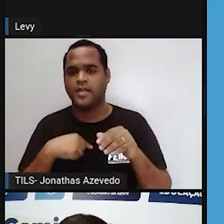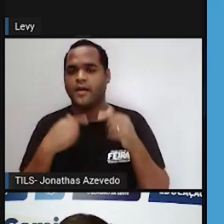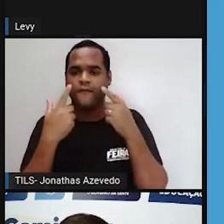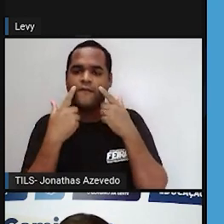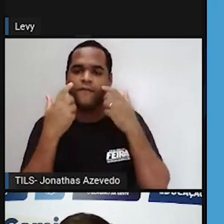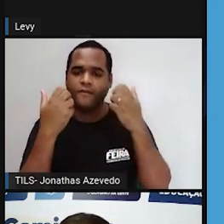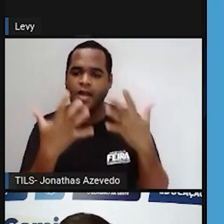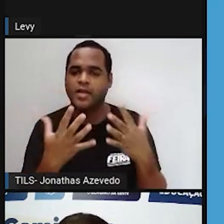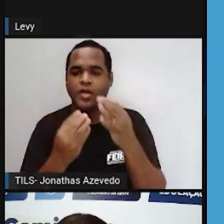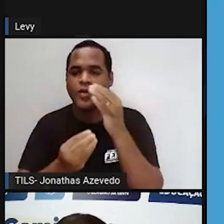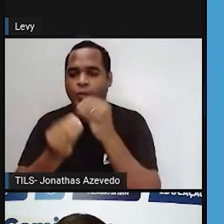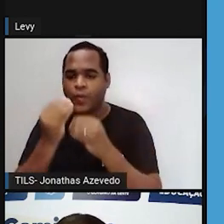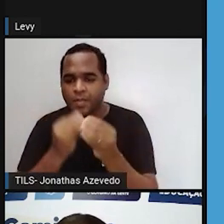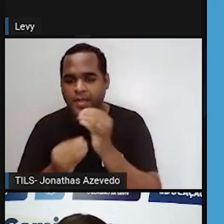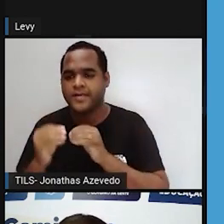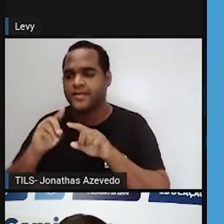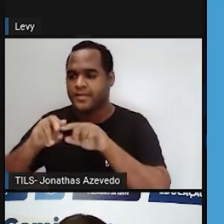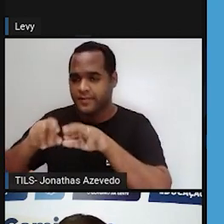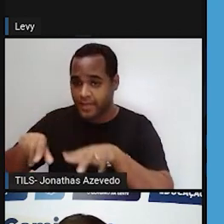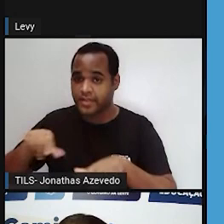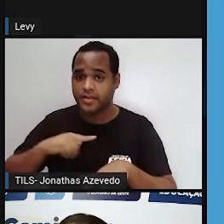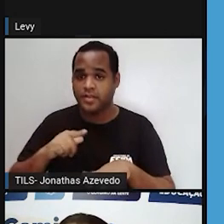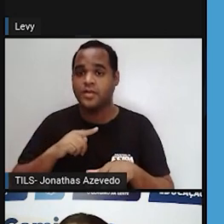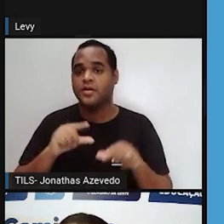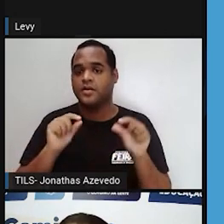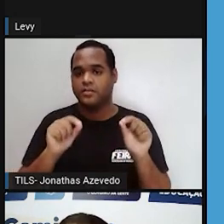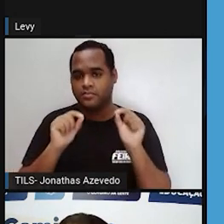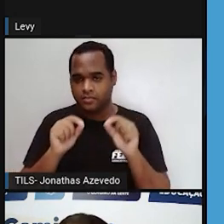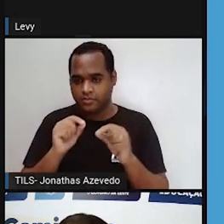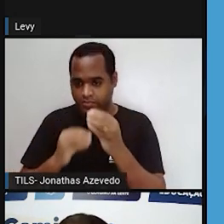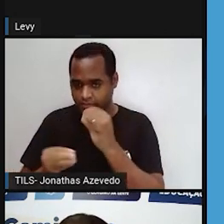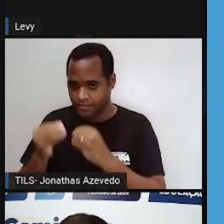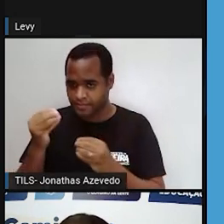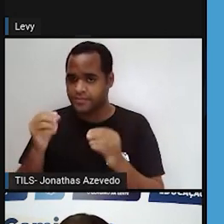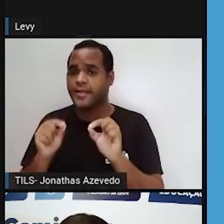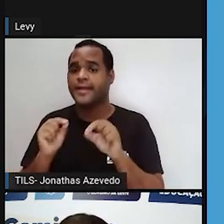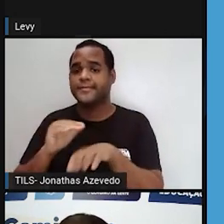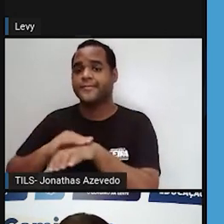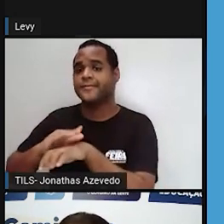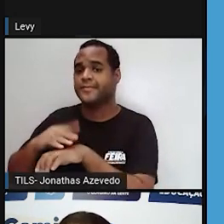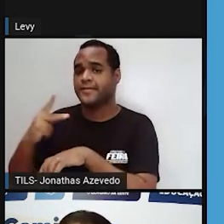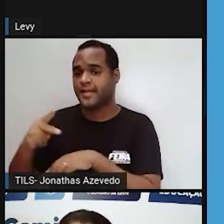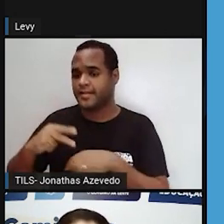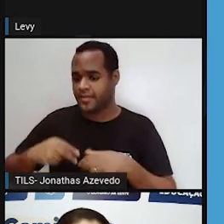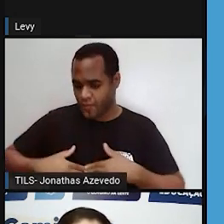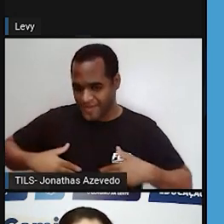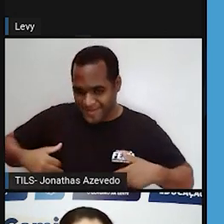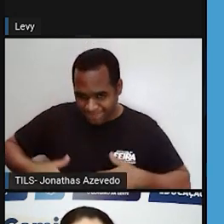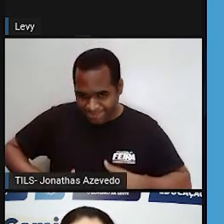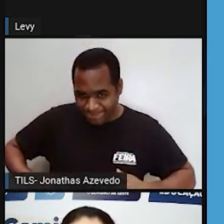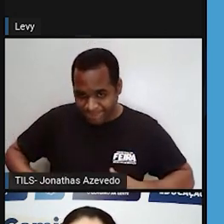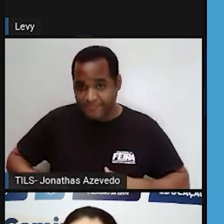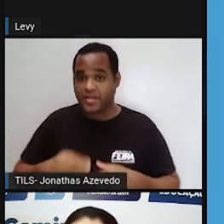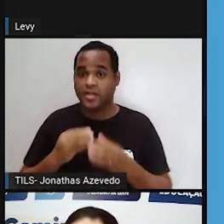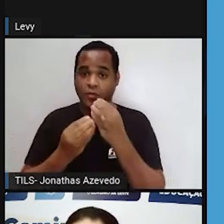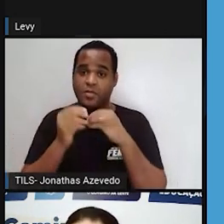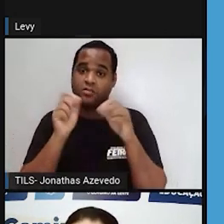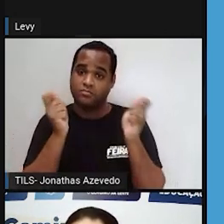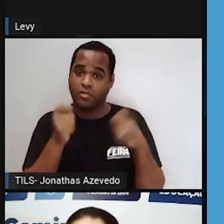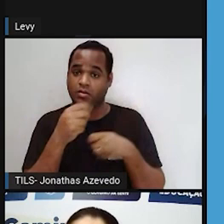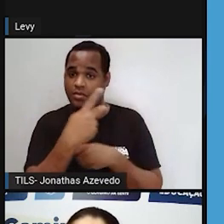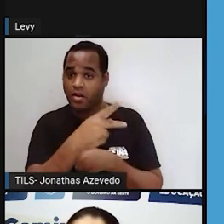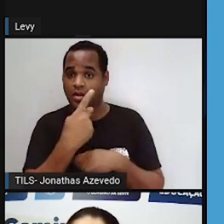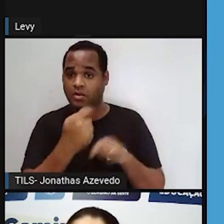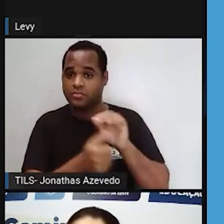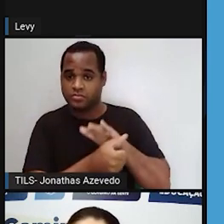se alimenta dos produtores. Aí, quem é que vai se alimentar dela? A onça pode ir lá e comer essa tartaruga. Nesse caso,